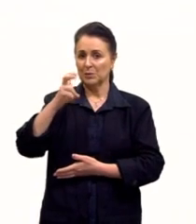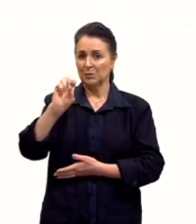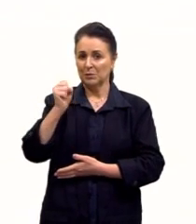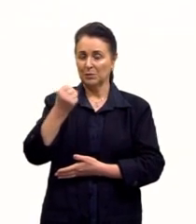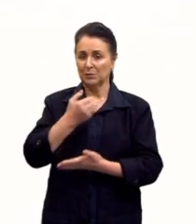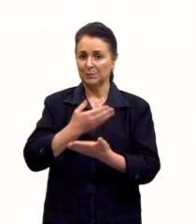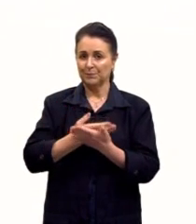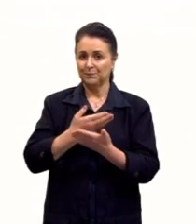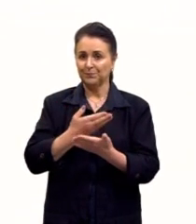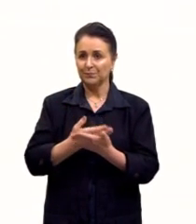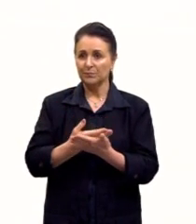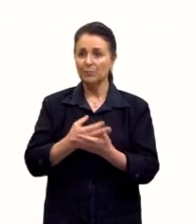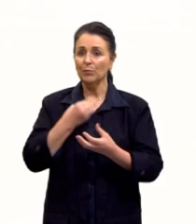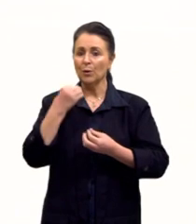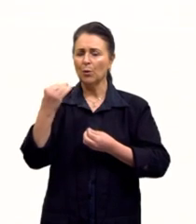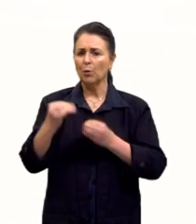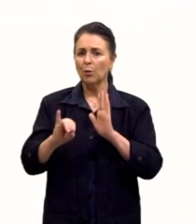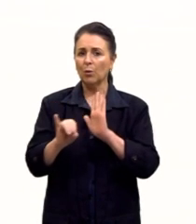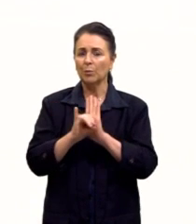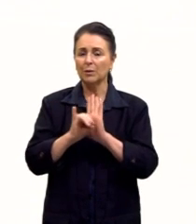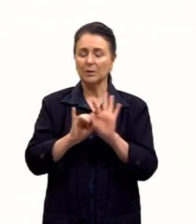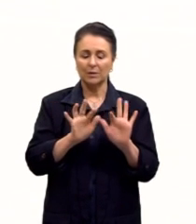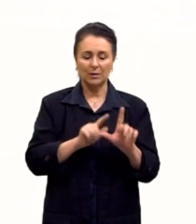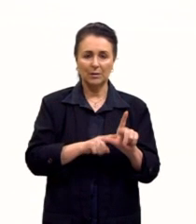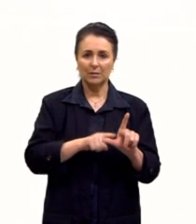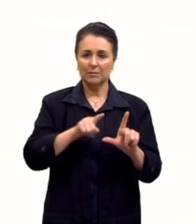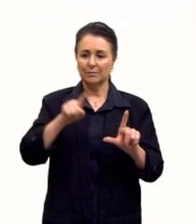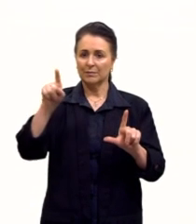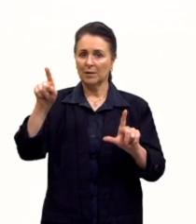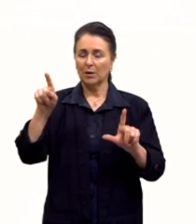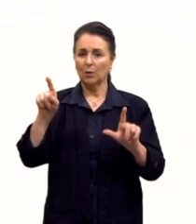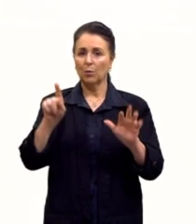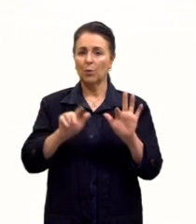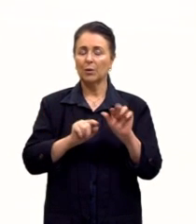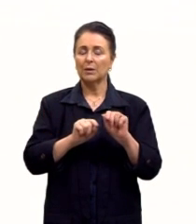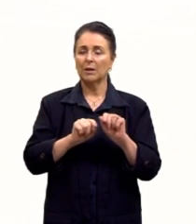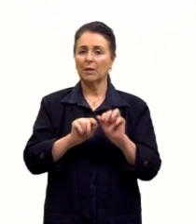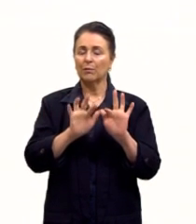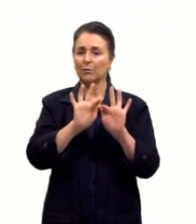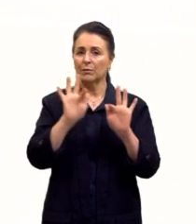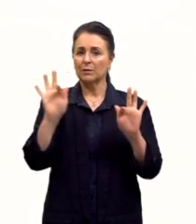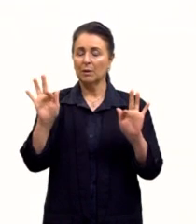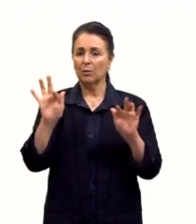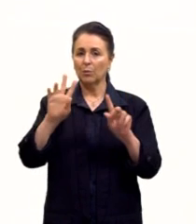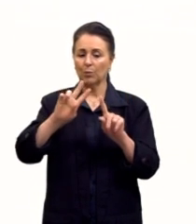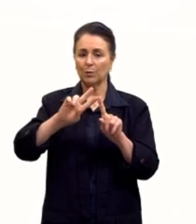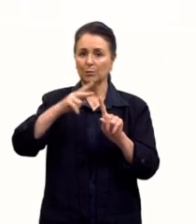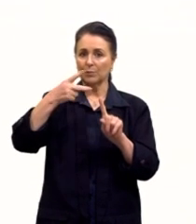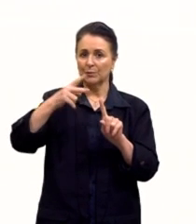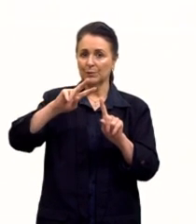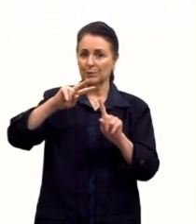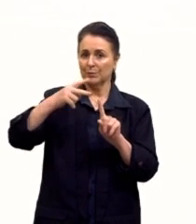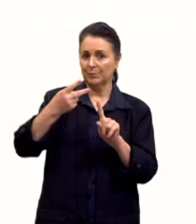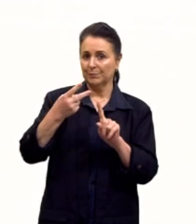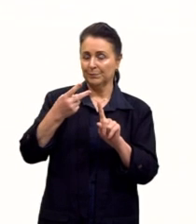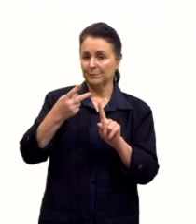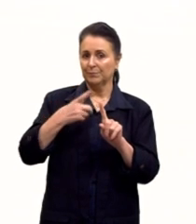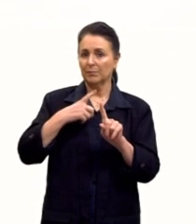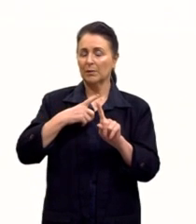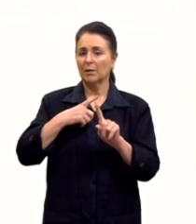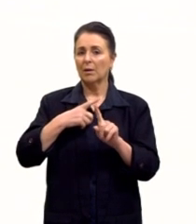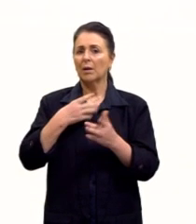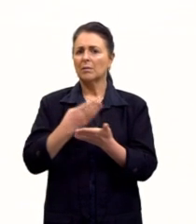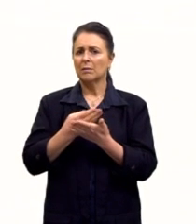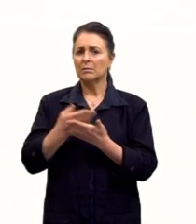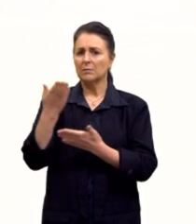como identificar o gráfico da função exponencial. Então, nós vimos, né, nas últimas aulas aí um